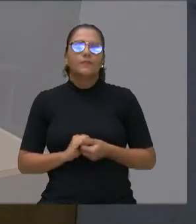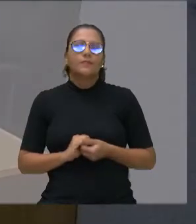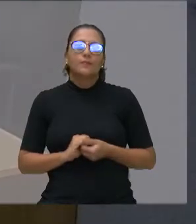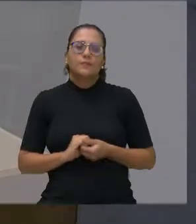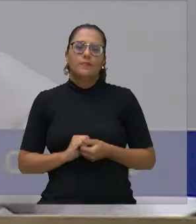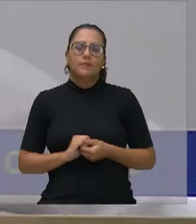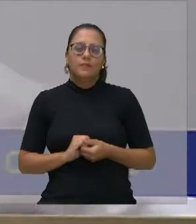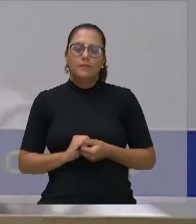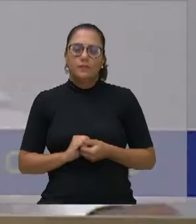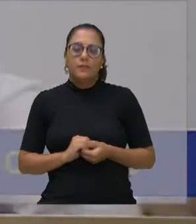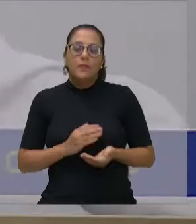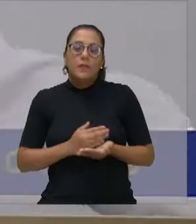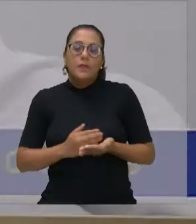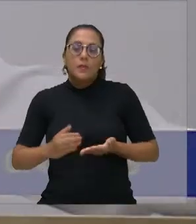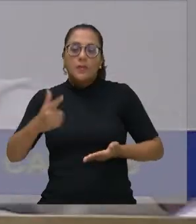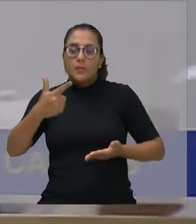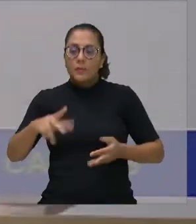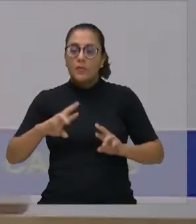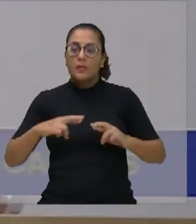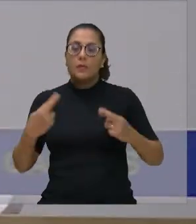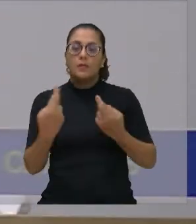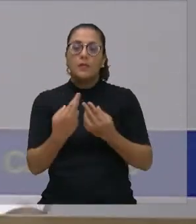Reaberta a presente sessão.